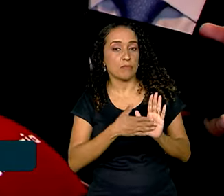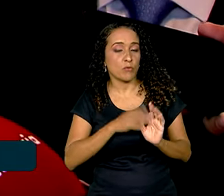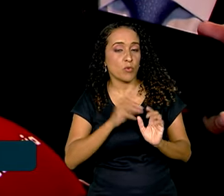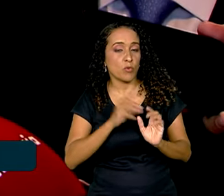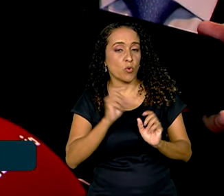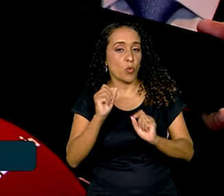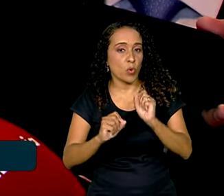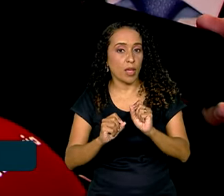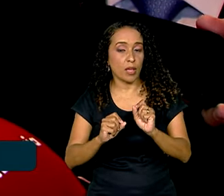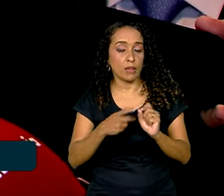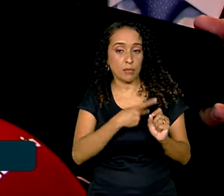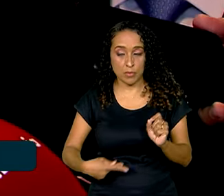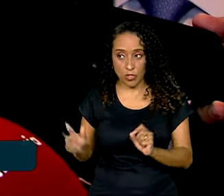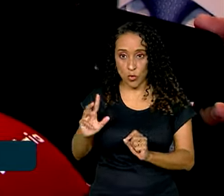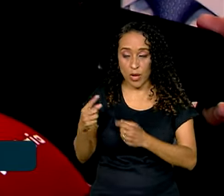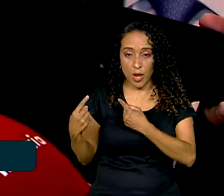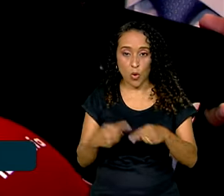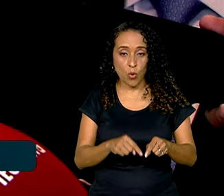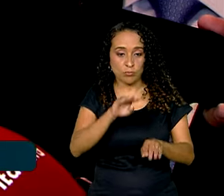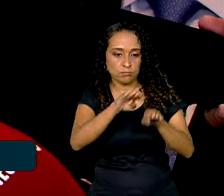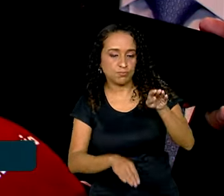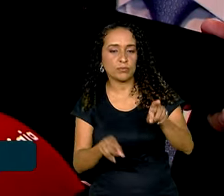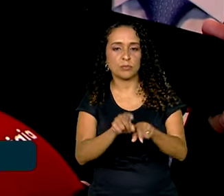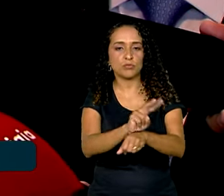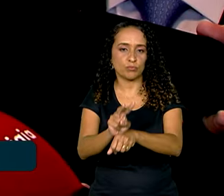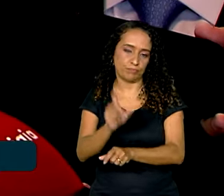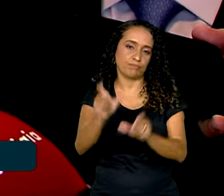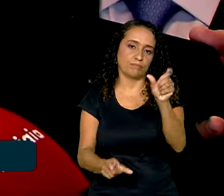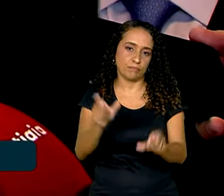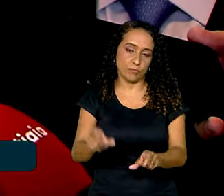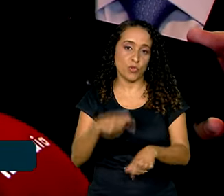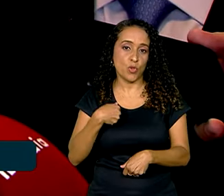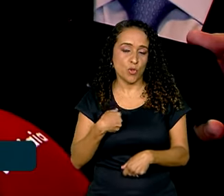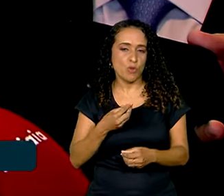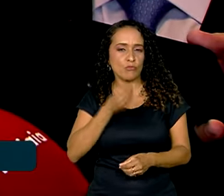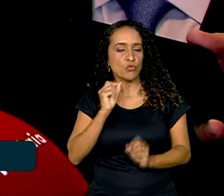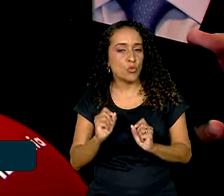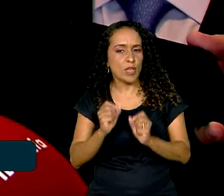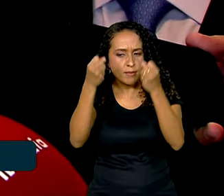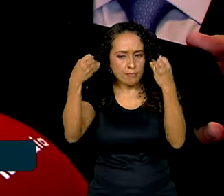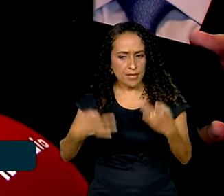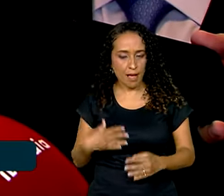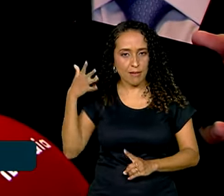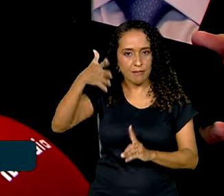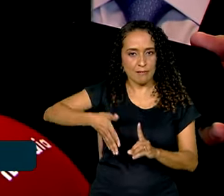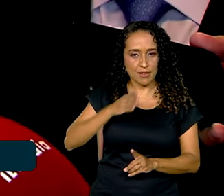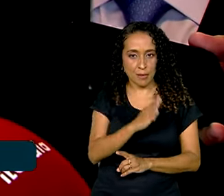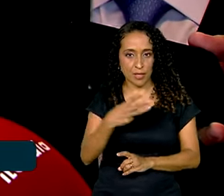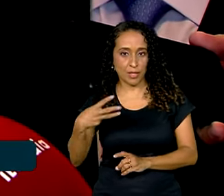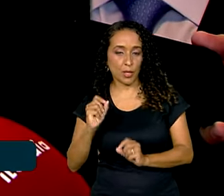governo liderado de Lula é combater desigualdade, é cuidar das pessoas. E eu pude dizer aqui, na minha fala na B3,